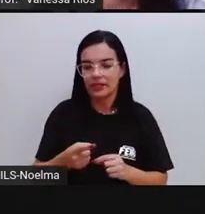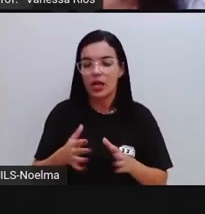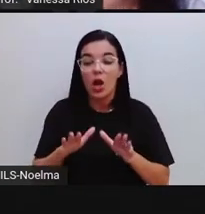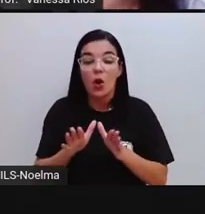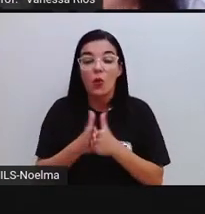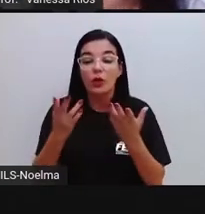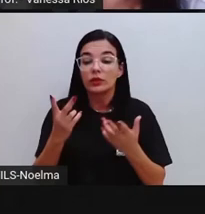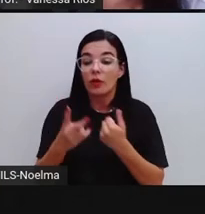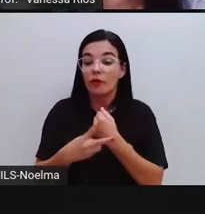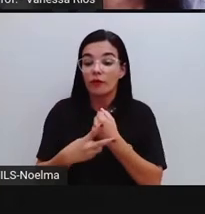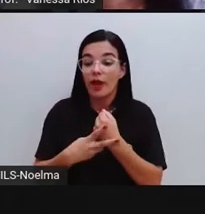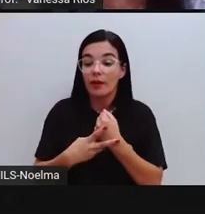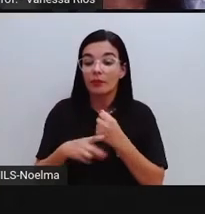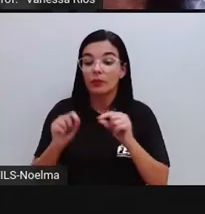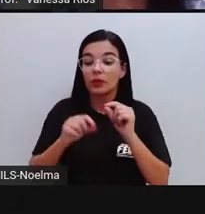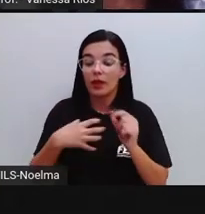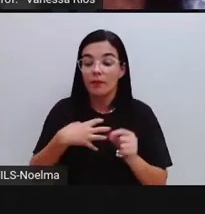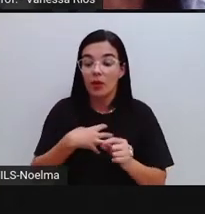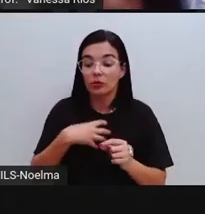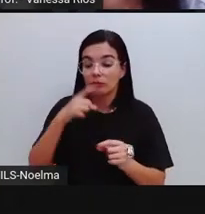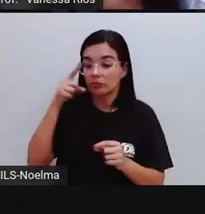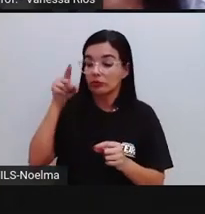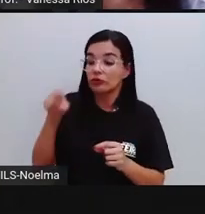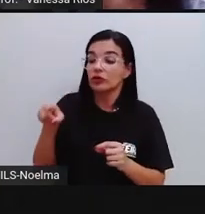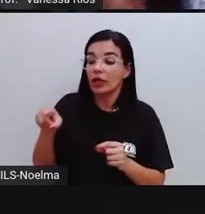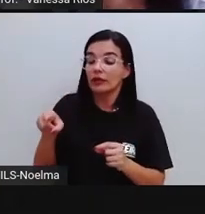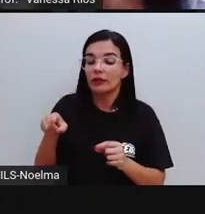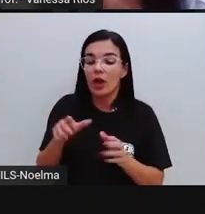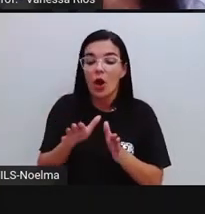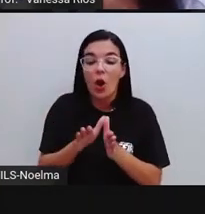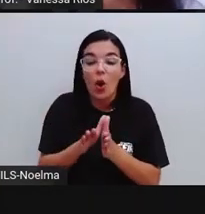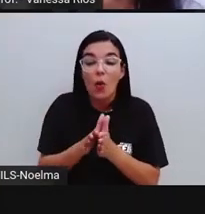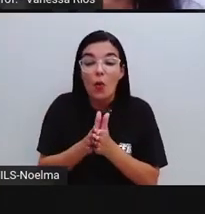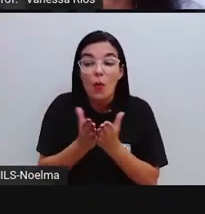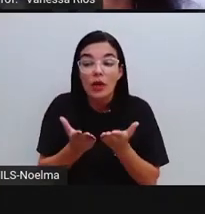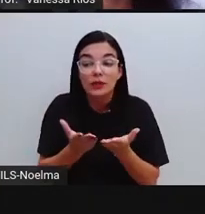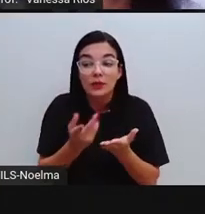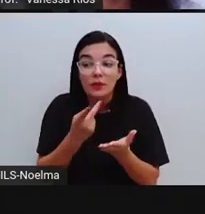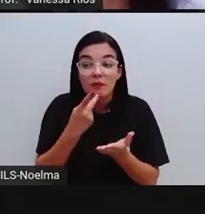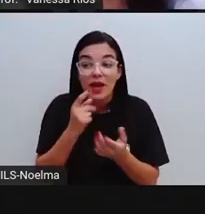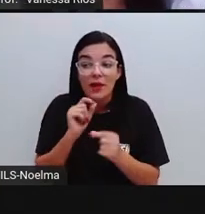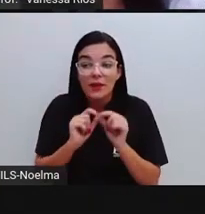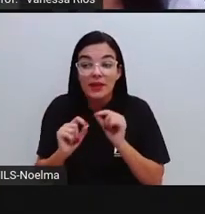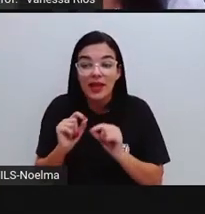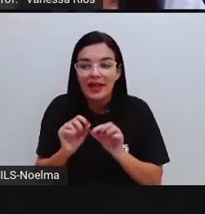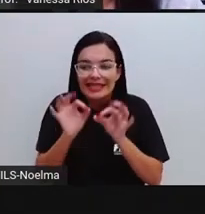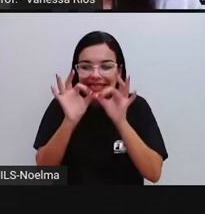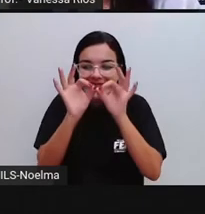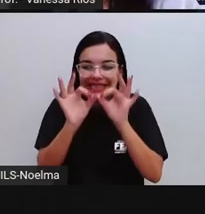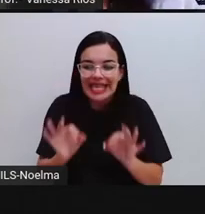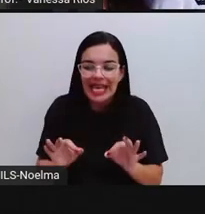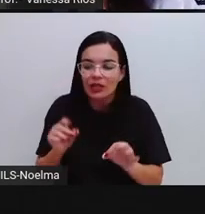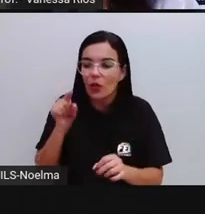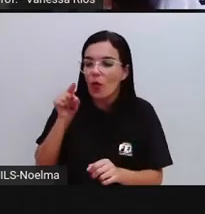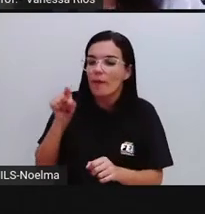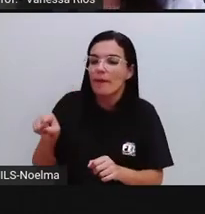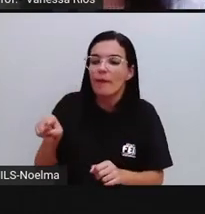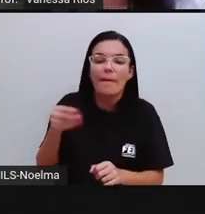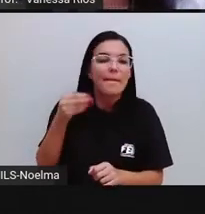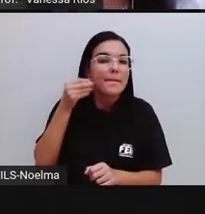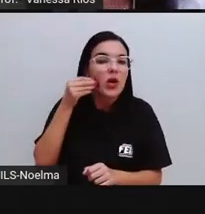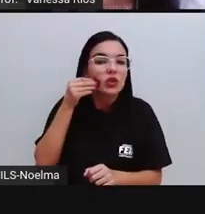no modo aí indicativo? Quando ele indica a ação de modo certo, de modo preciso.